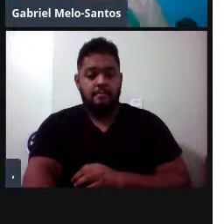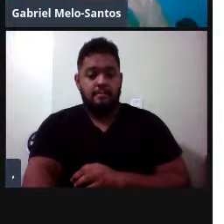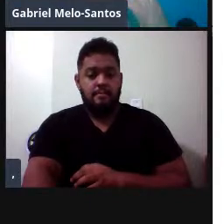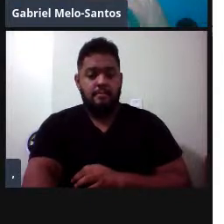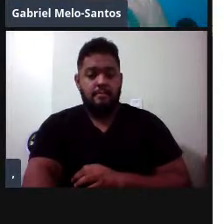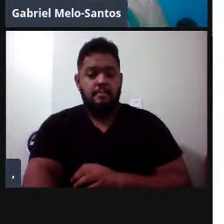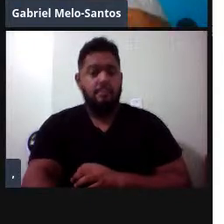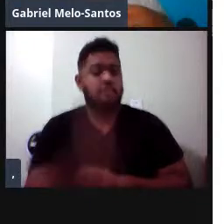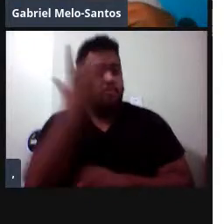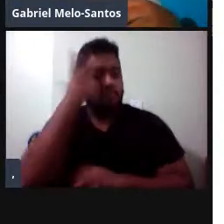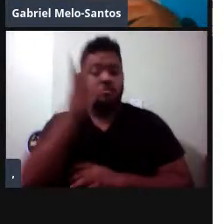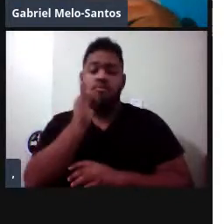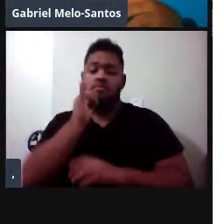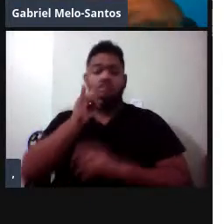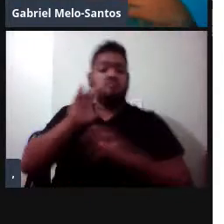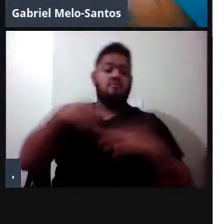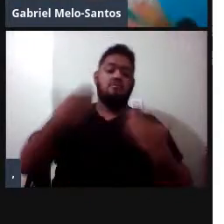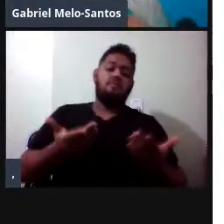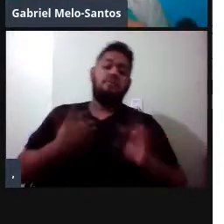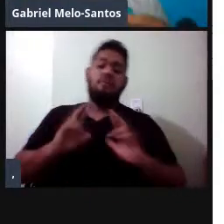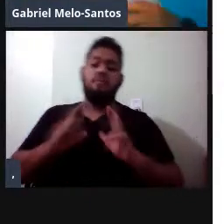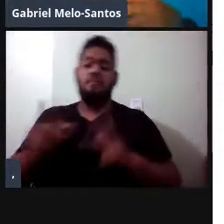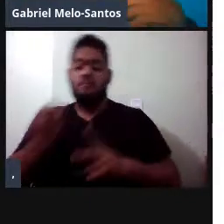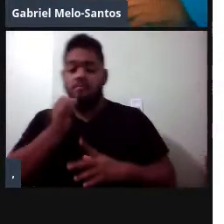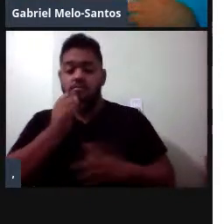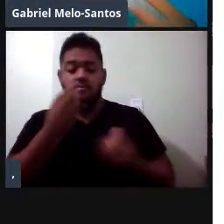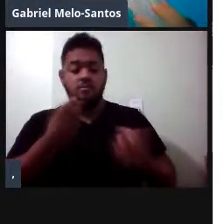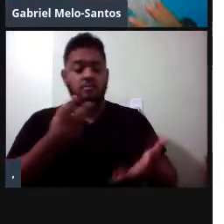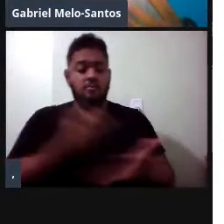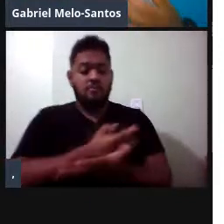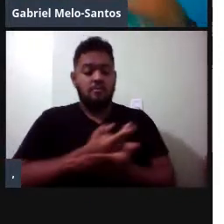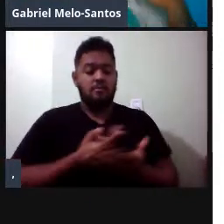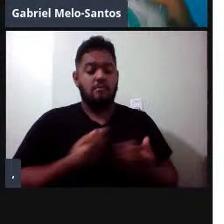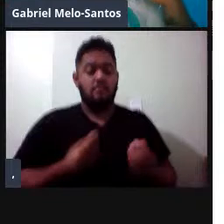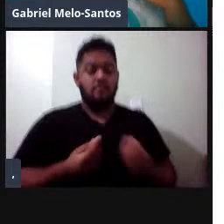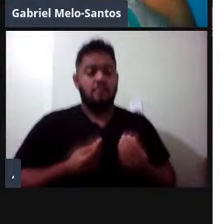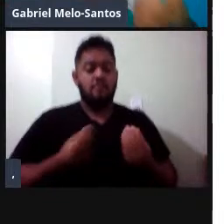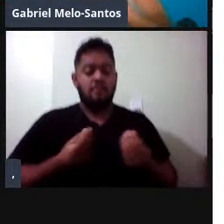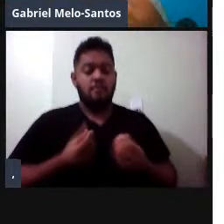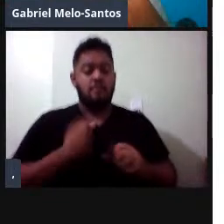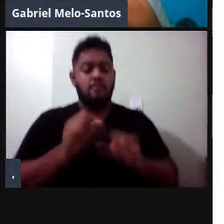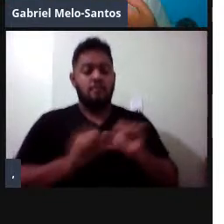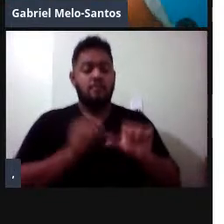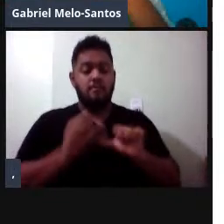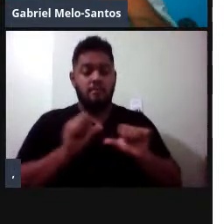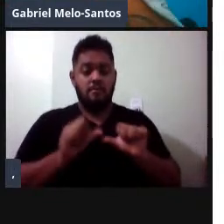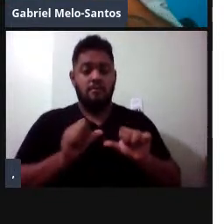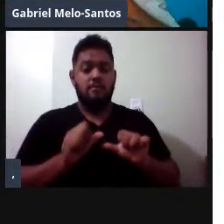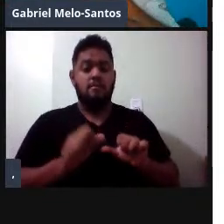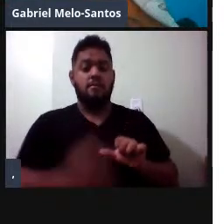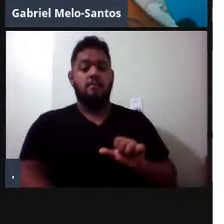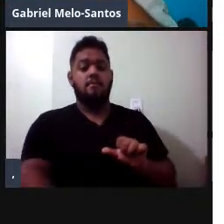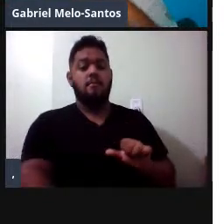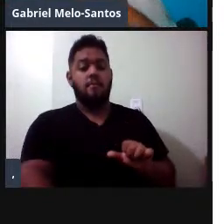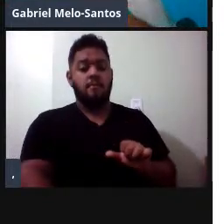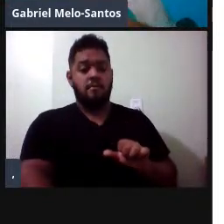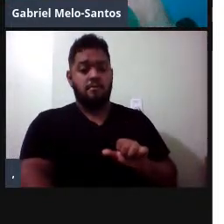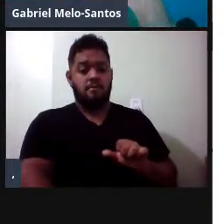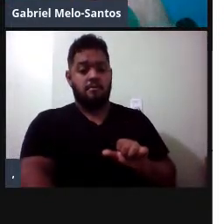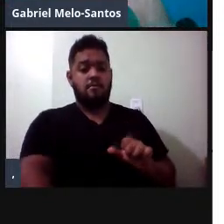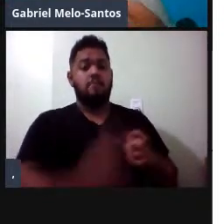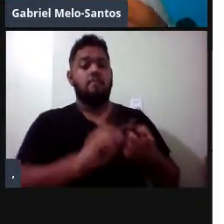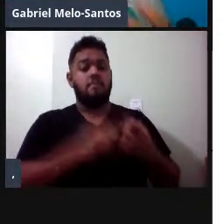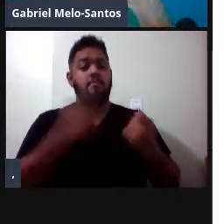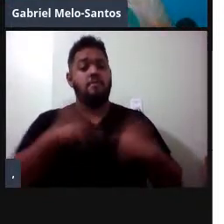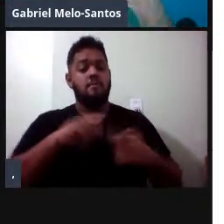qual o efeito dessa mudança brusca de hábito, se eles têm que modificar o repertório vocal de alguma forma